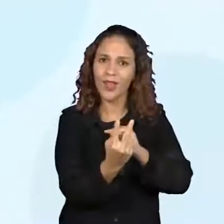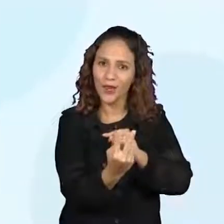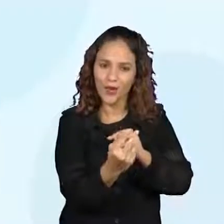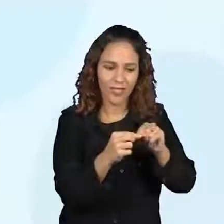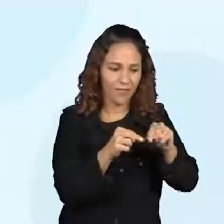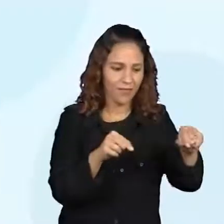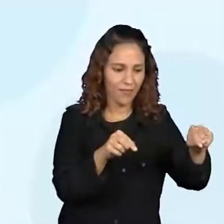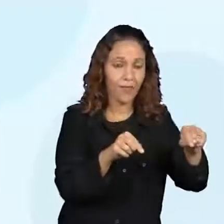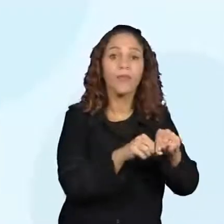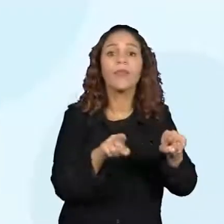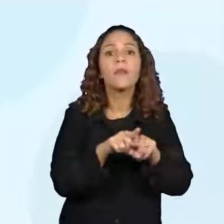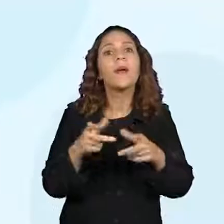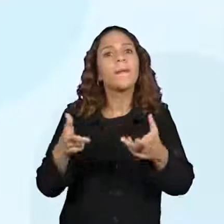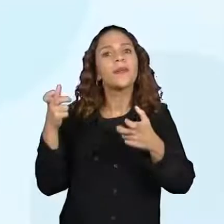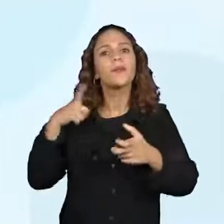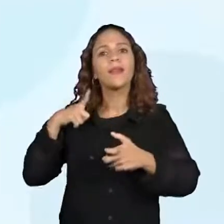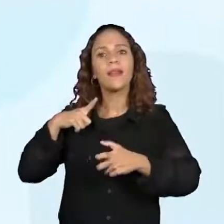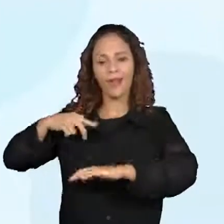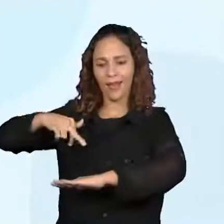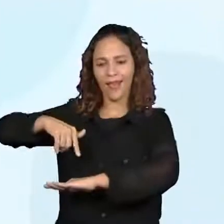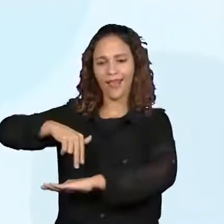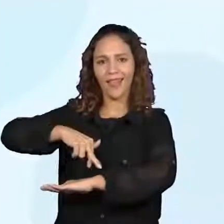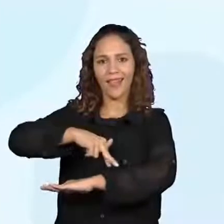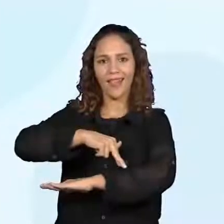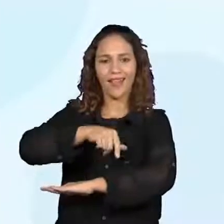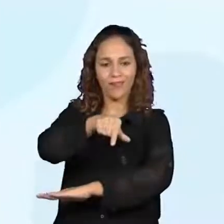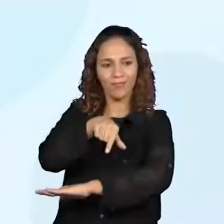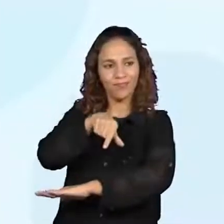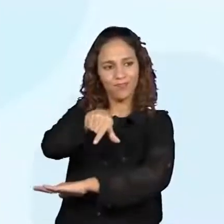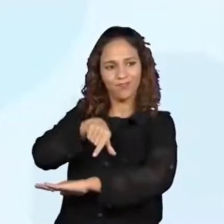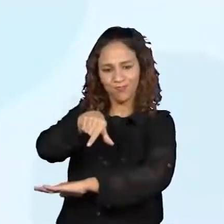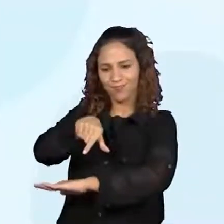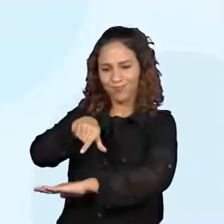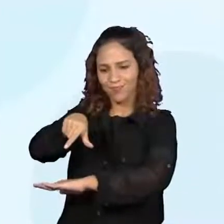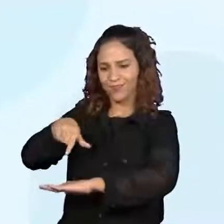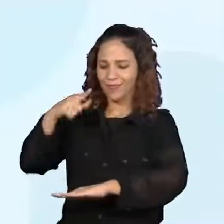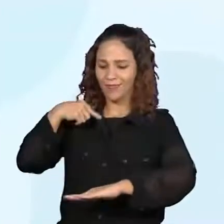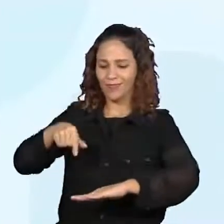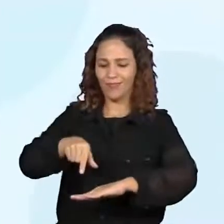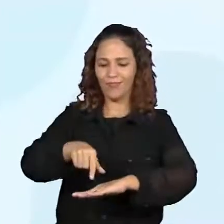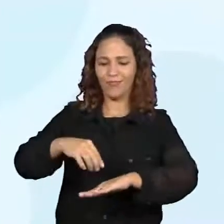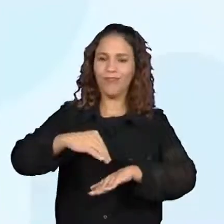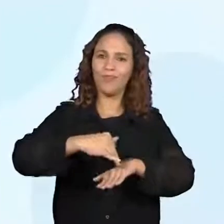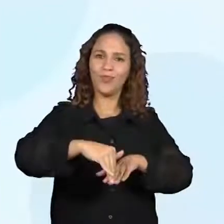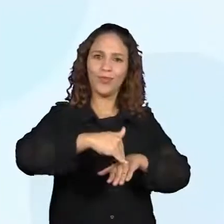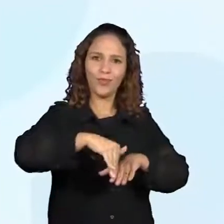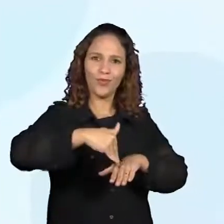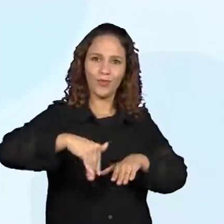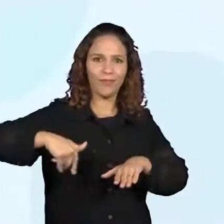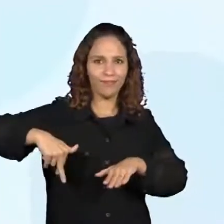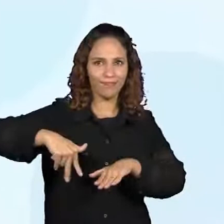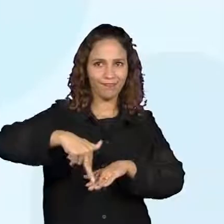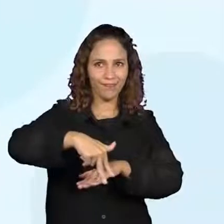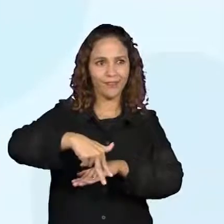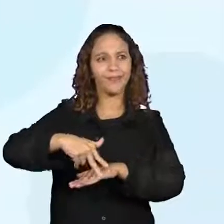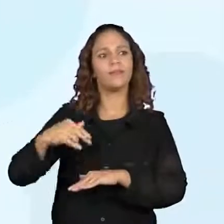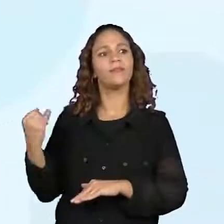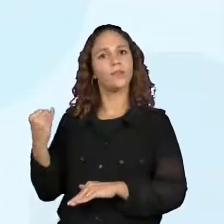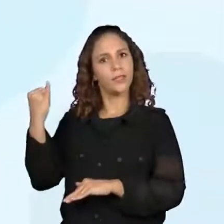pedestre, não é? Olha que bacana. Então, já aproveitando aí para a educação no trânsito, sempre atravessa na faixa.